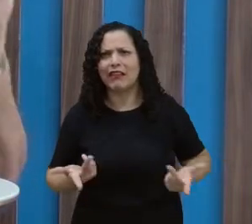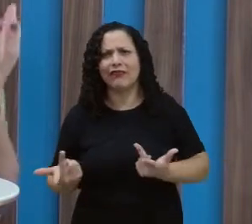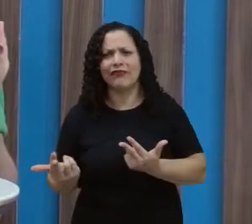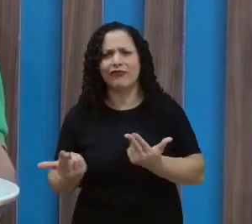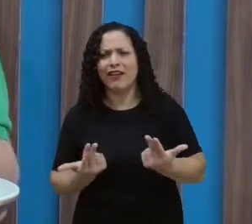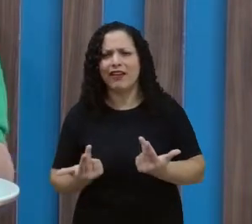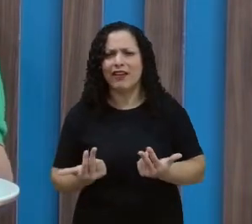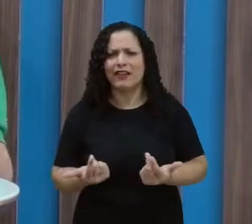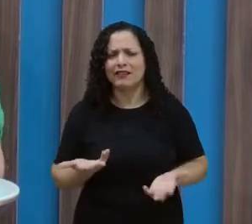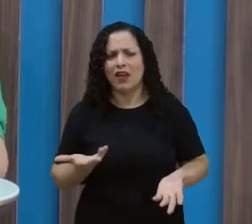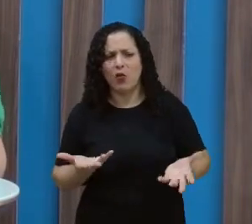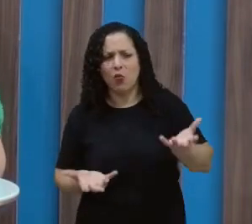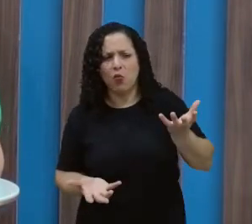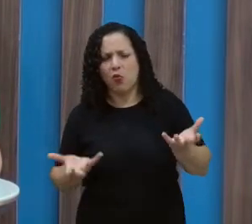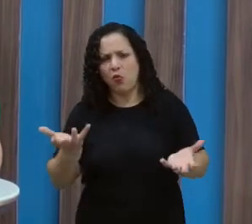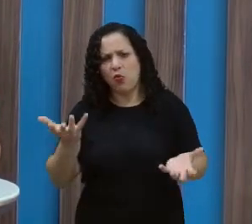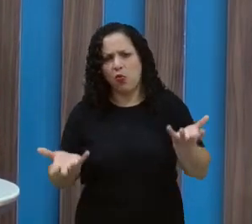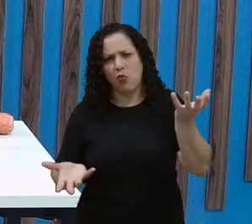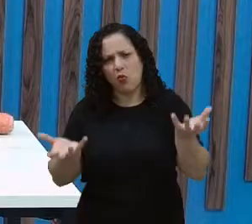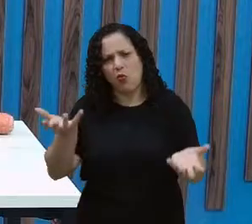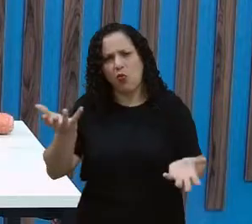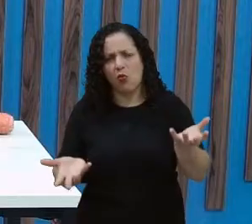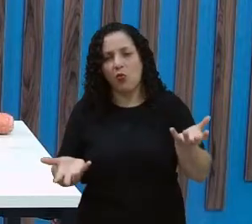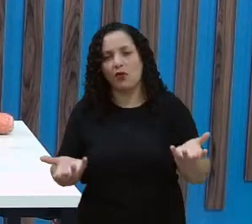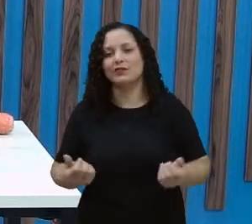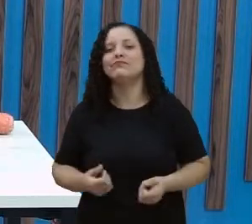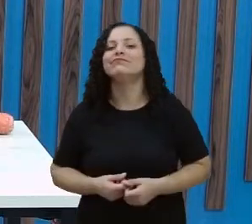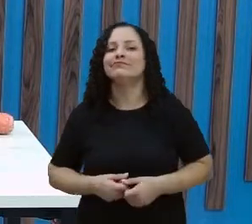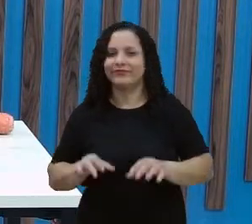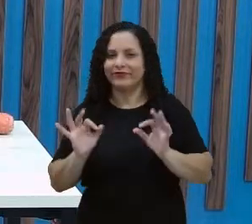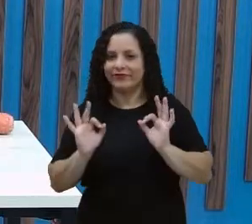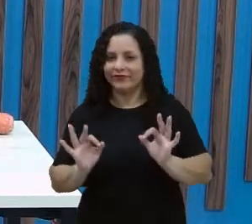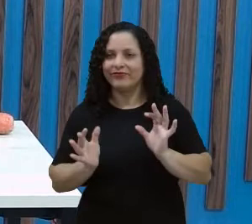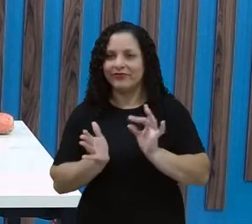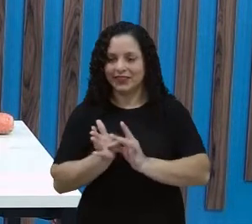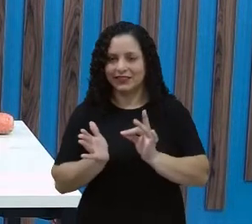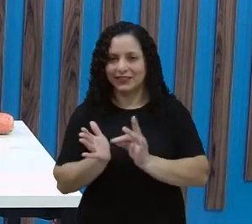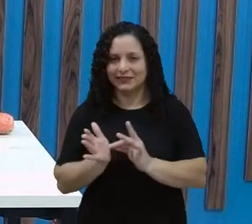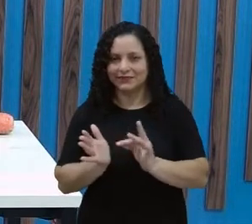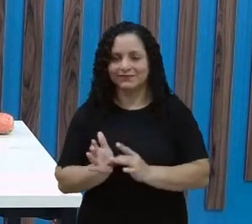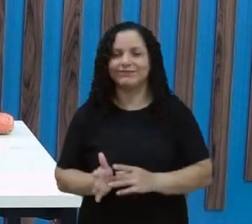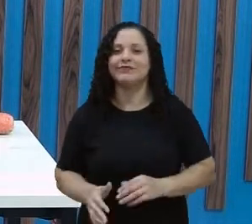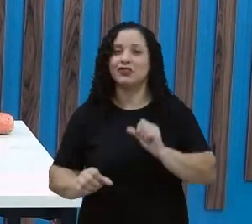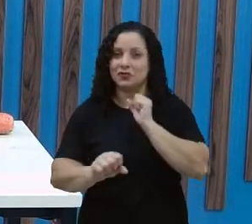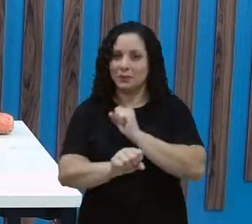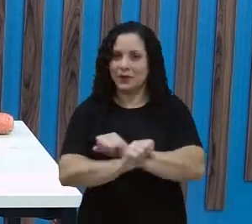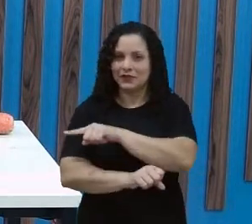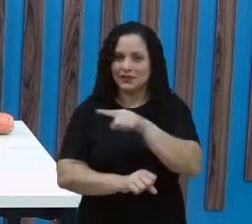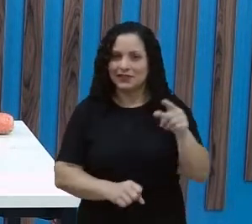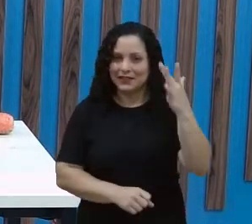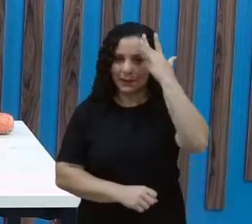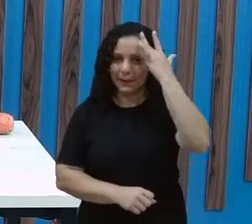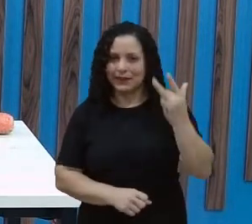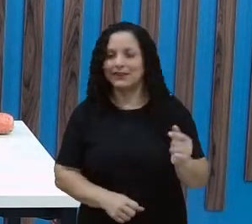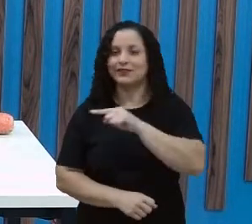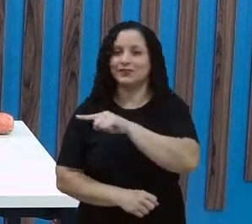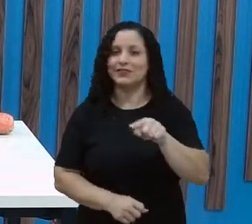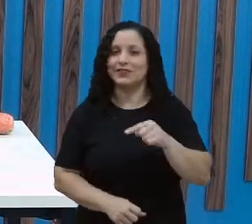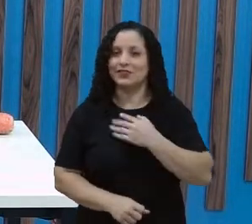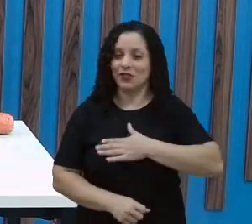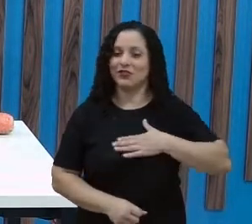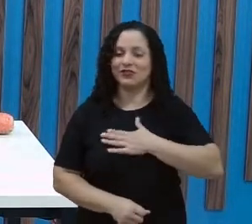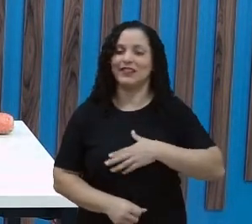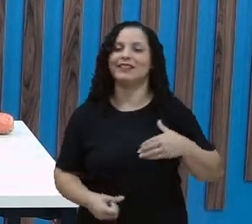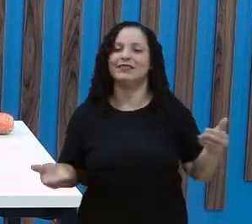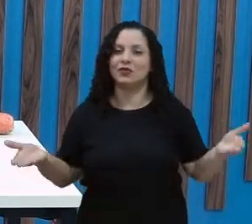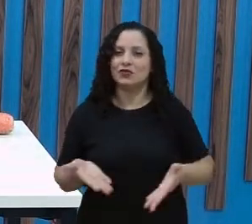da espessura do tamanho, não é isso? Isso mesmo, professora Iris, bem lembrado. Espero vocês amanhã. Espero que tenham gostado da aula de